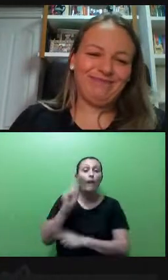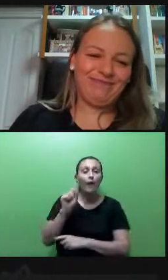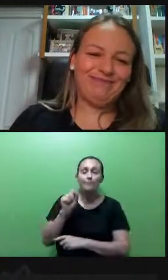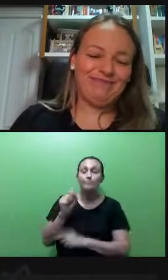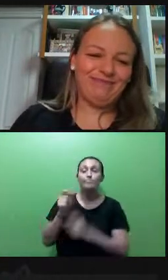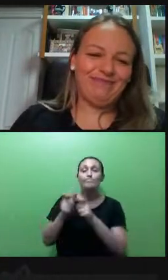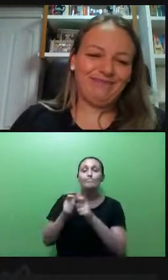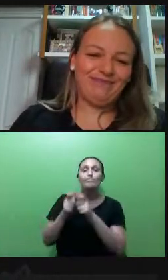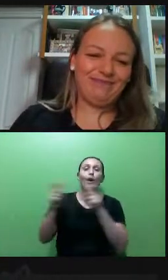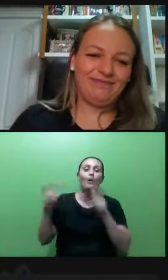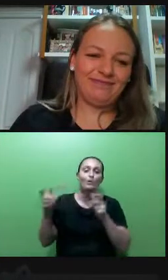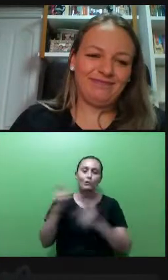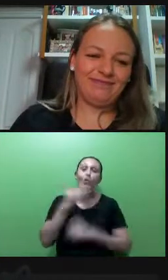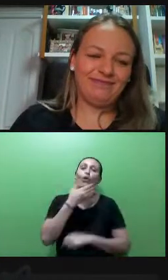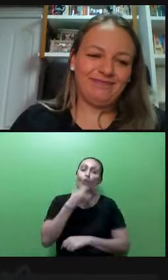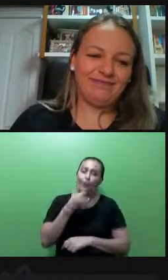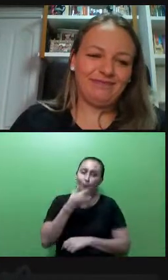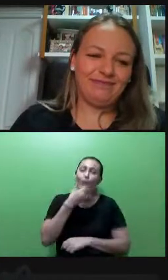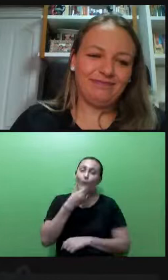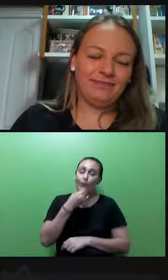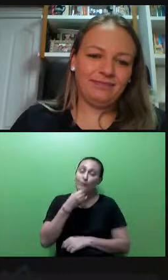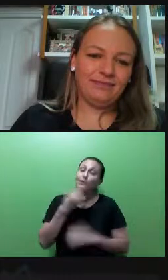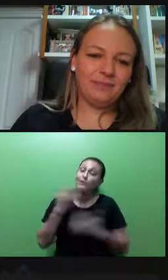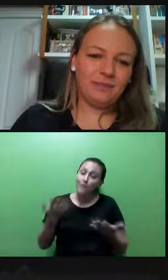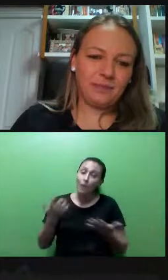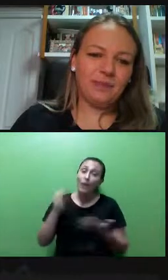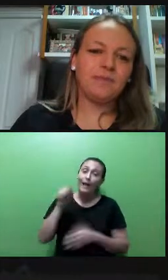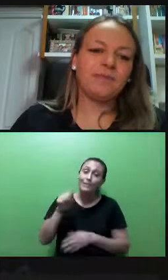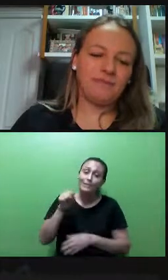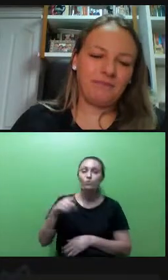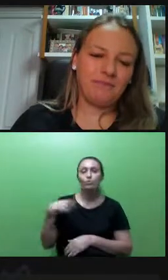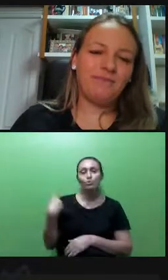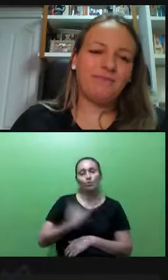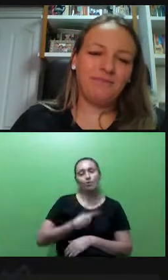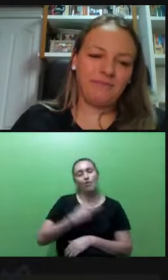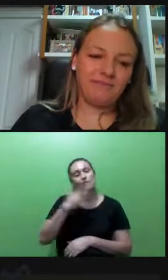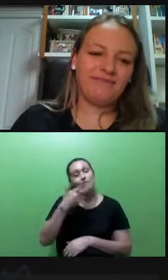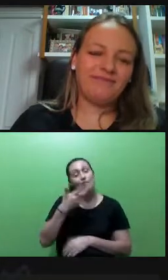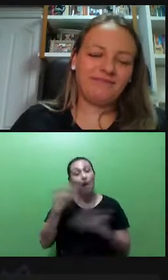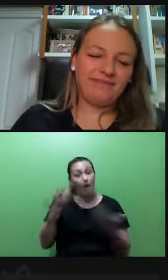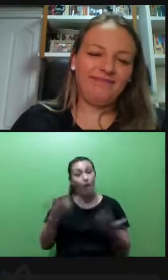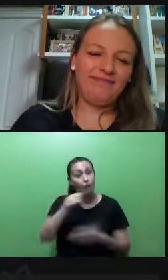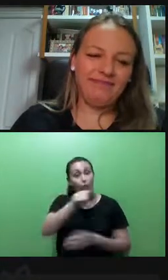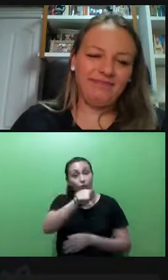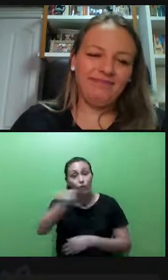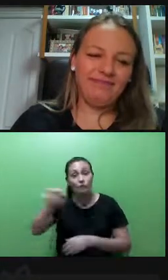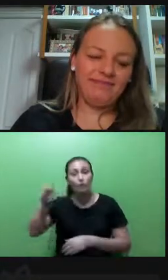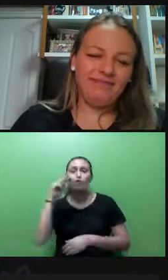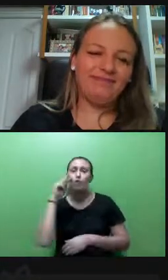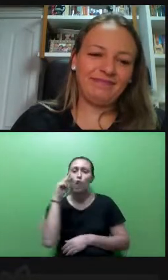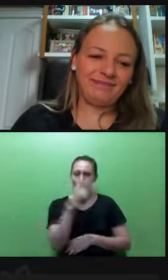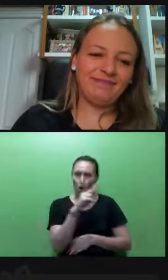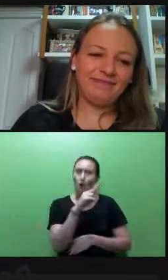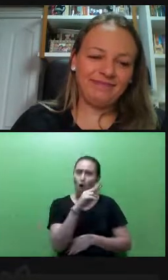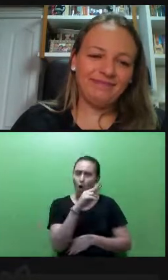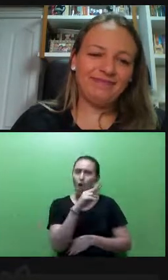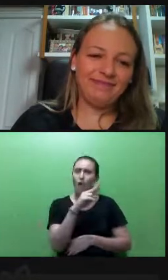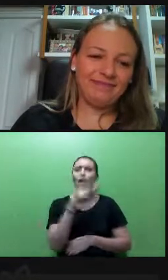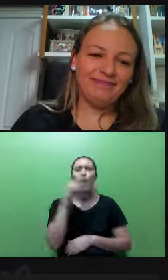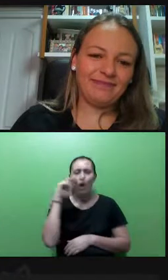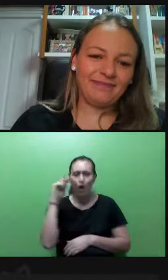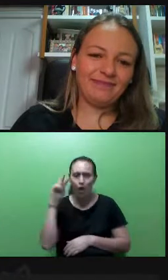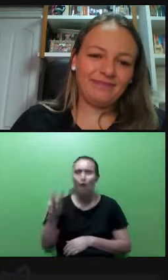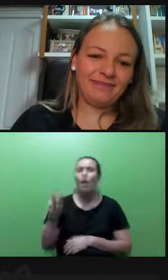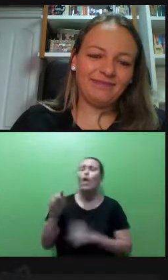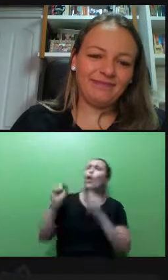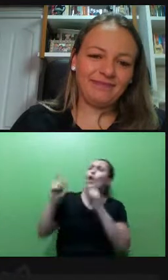nas direções. E aí eu faço esse exercício que eu falei. Vamos lá e olhem a foto das posses, de todas as posses desde o